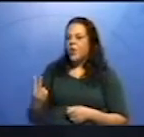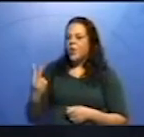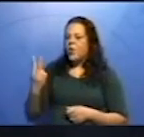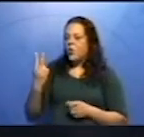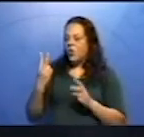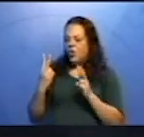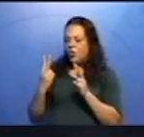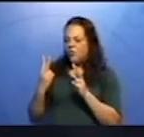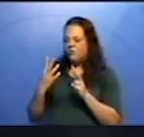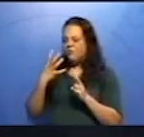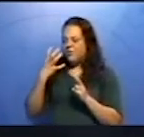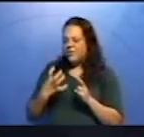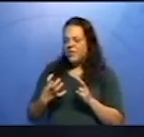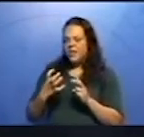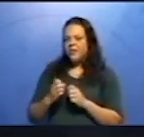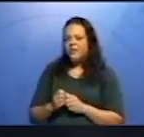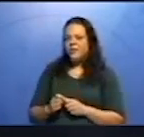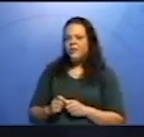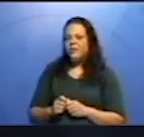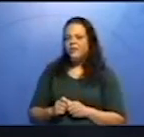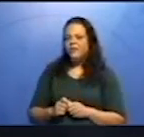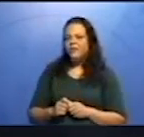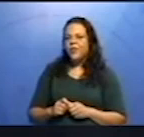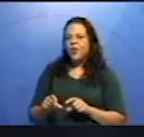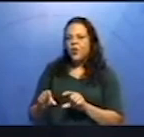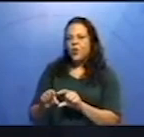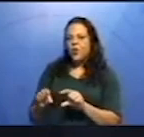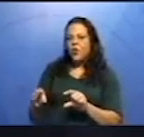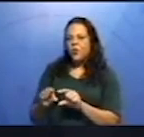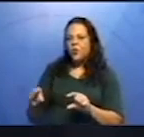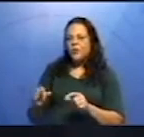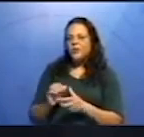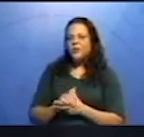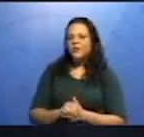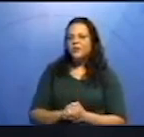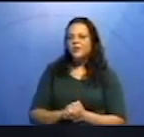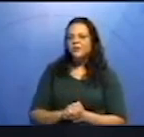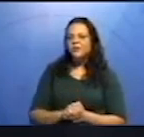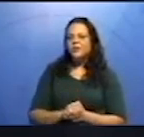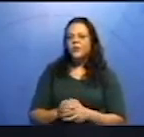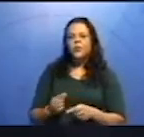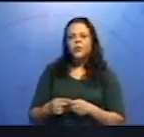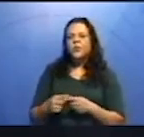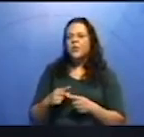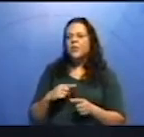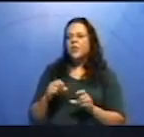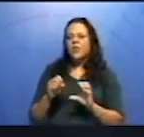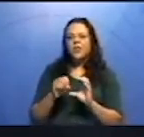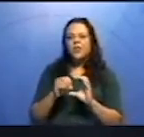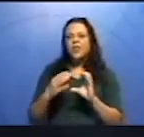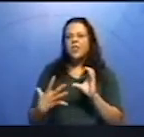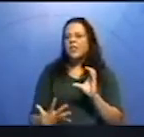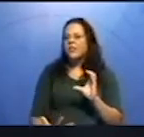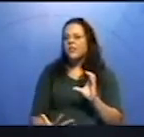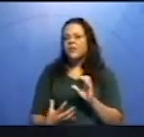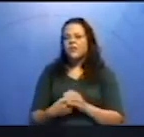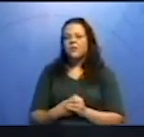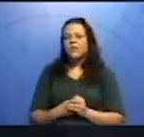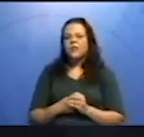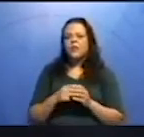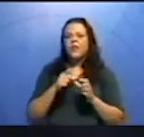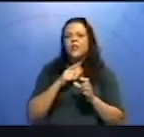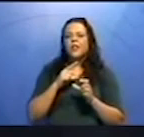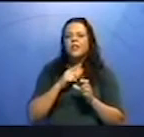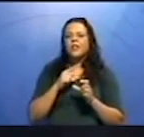fixo. Oração coordenada sindética. Por que, professora? Eu vou ter que classificar essa segunda oração de sindética. Porque ela possui